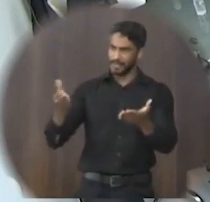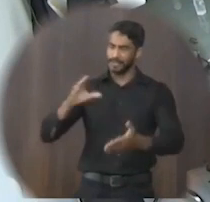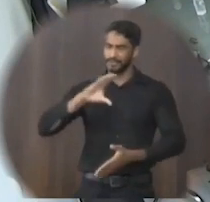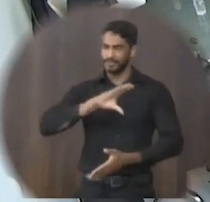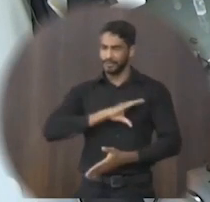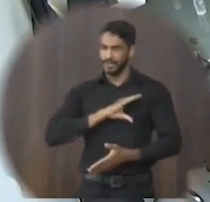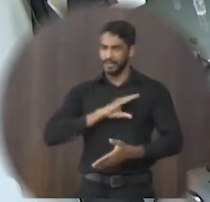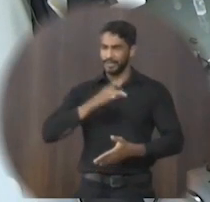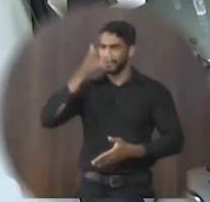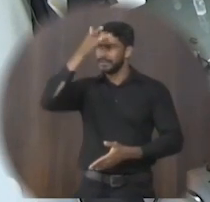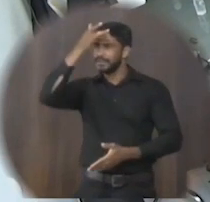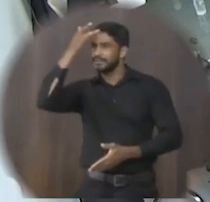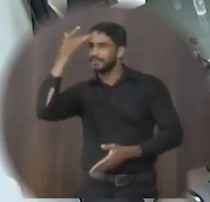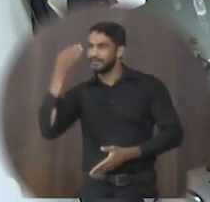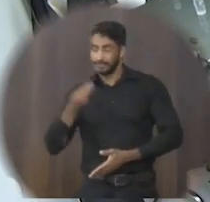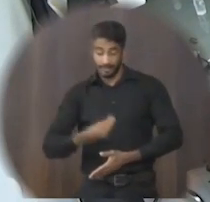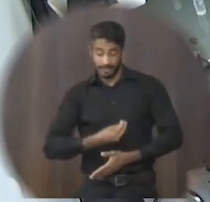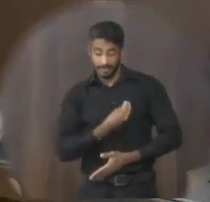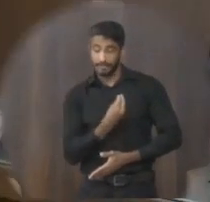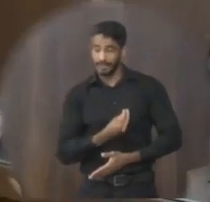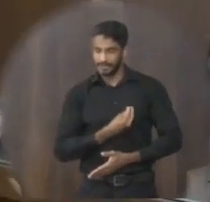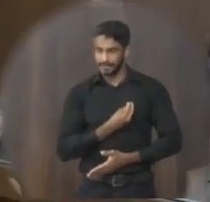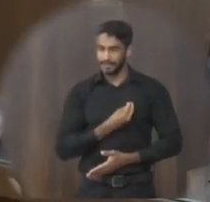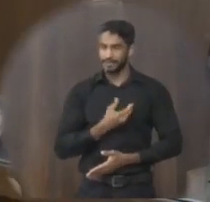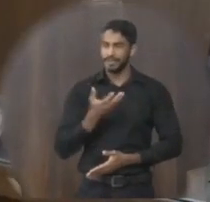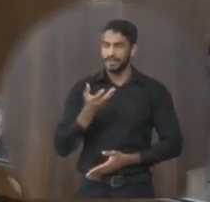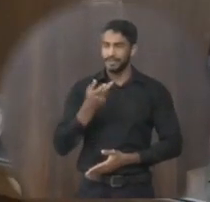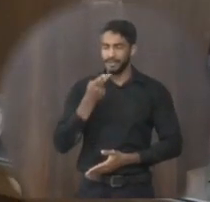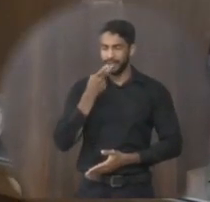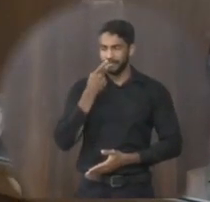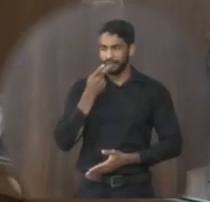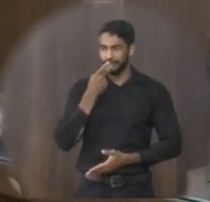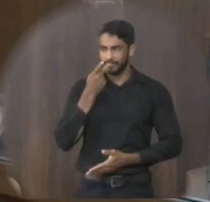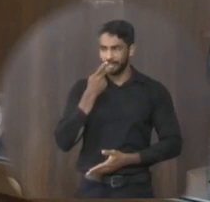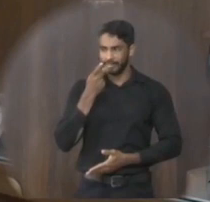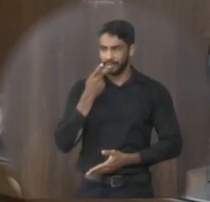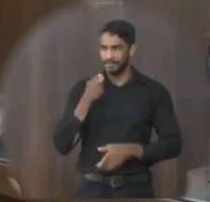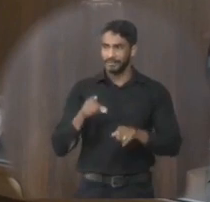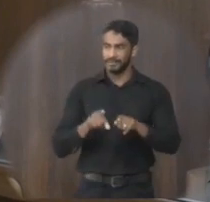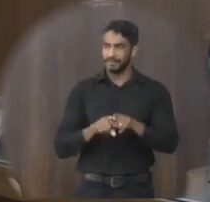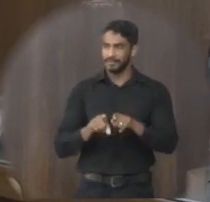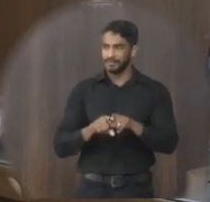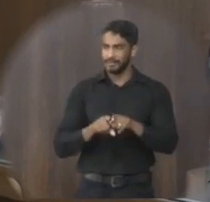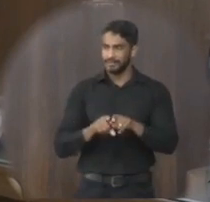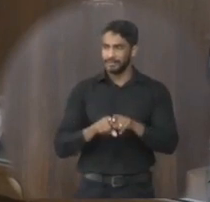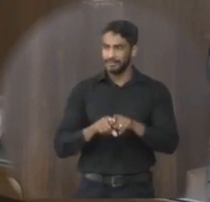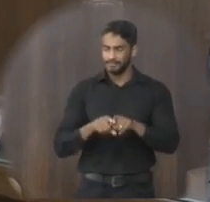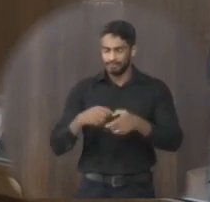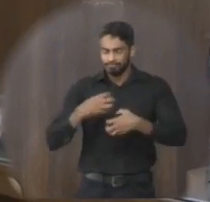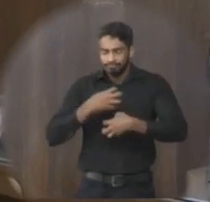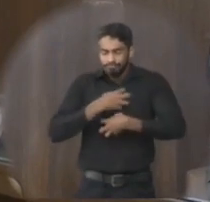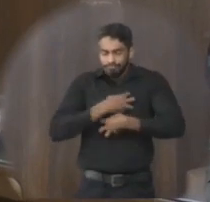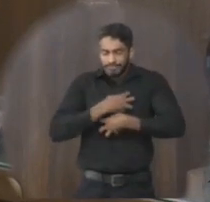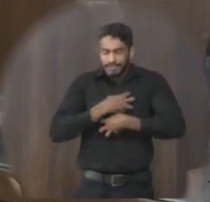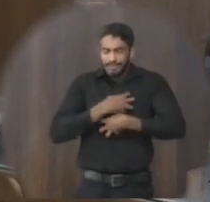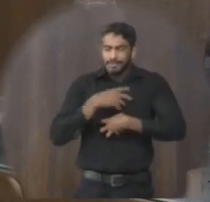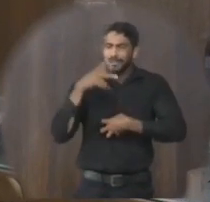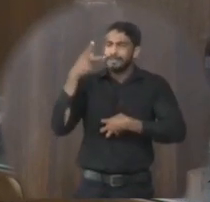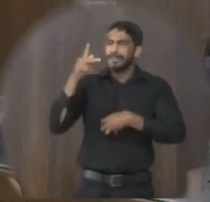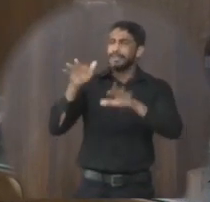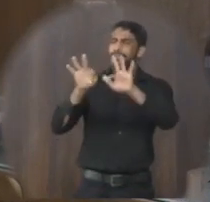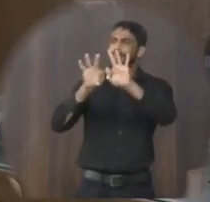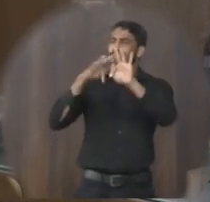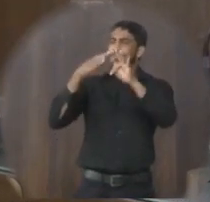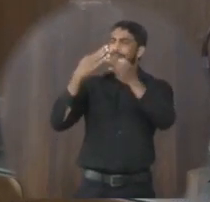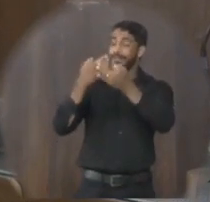ao público presente. Eu quero solidarizar o meu sentimento a esses familiares aqui